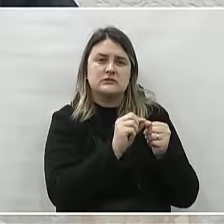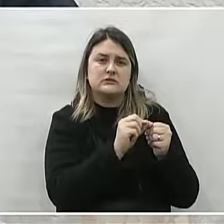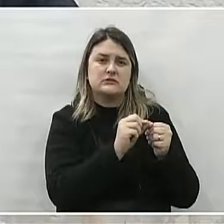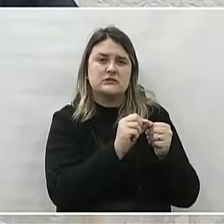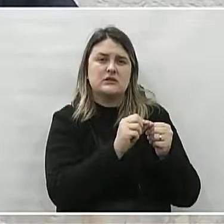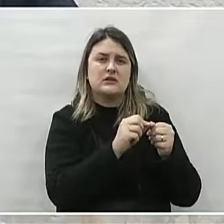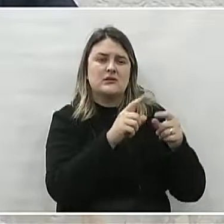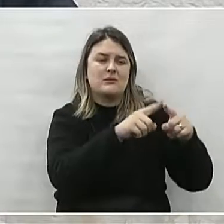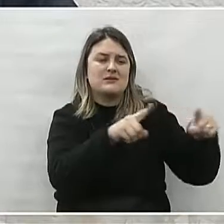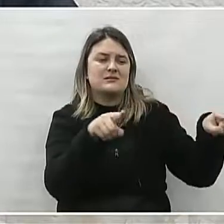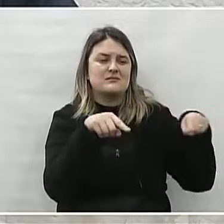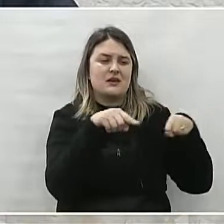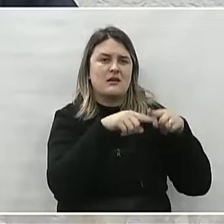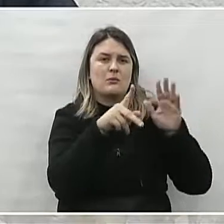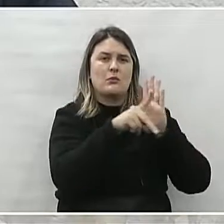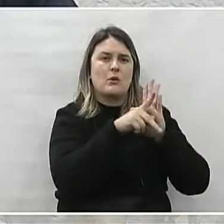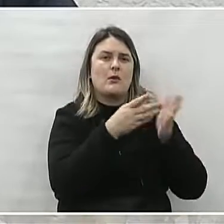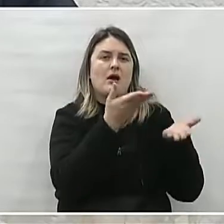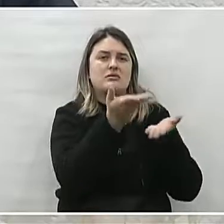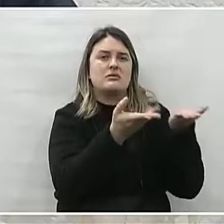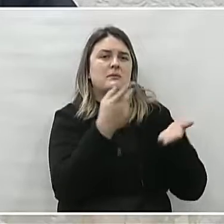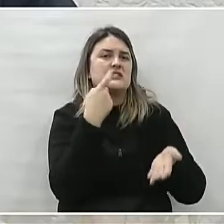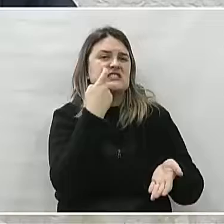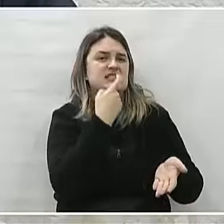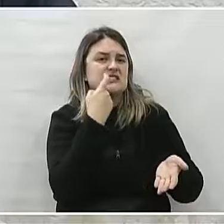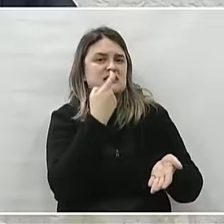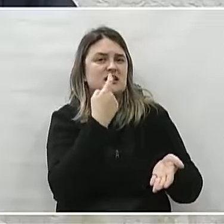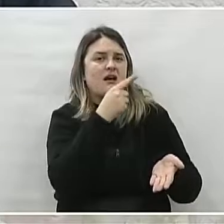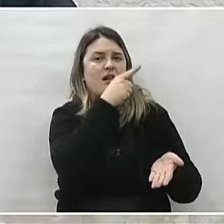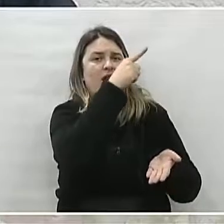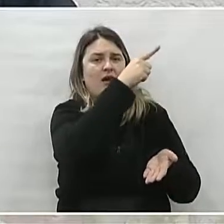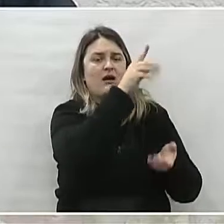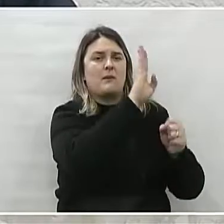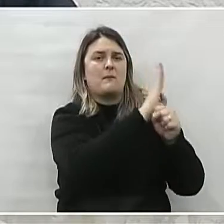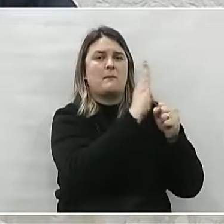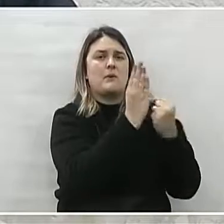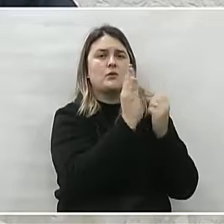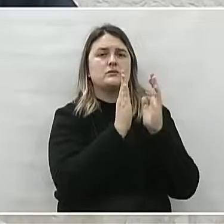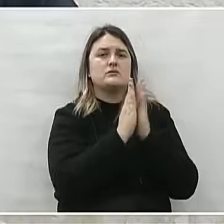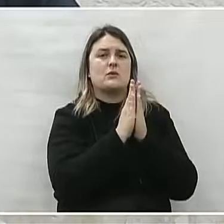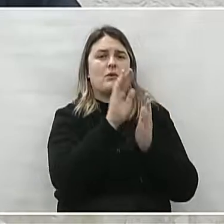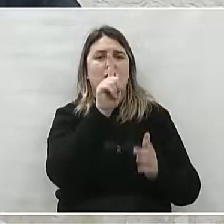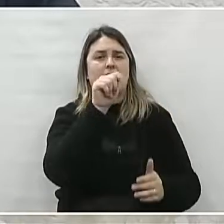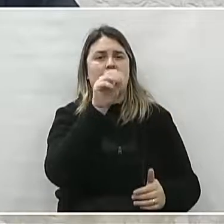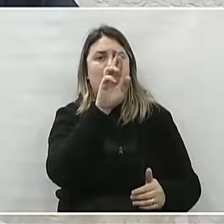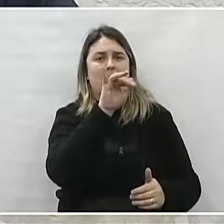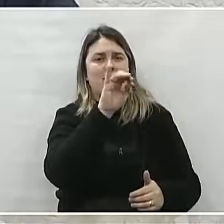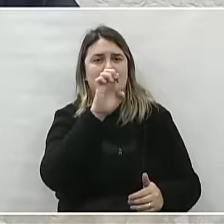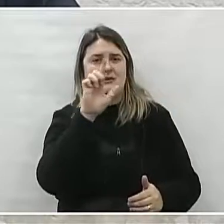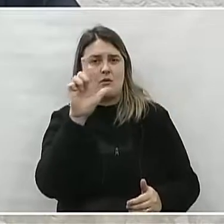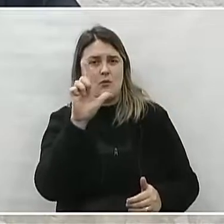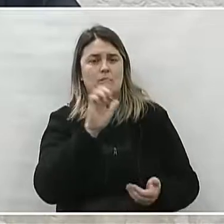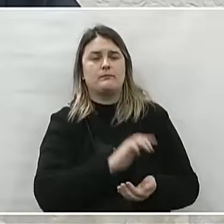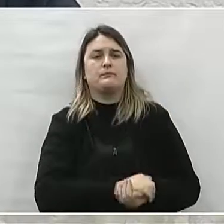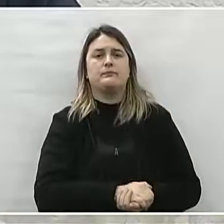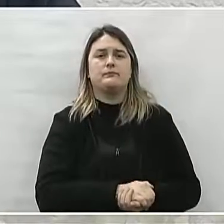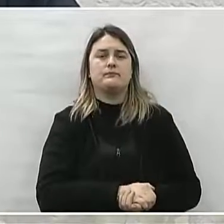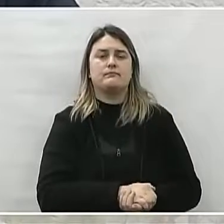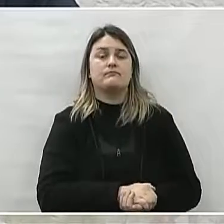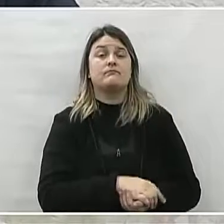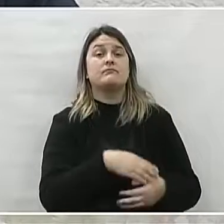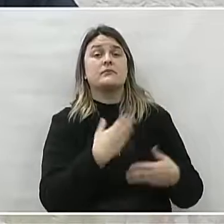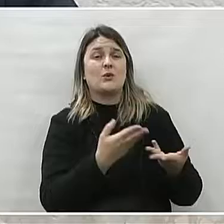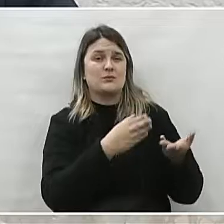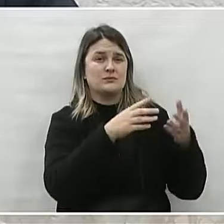Ambulatório Odontológico da Unidade Básica de Saúde do bairro São Gabriel. Justificativo. Justificativo. A